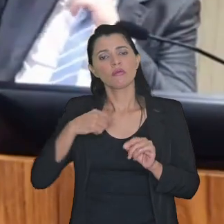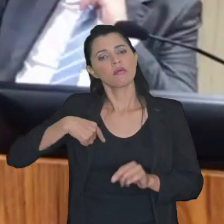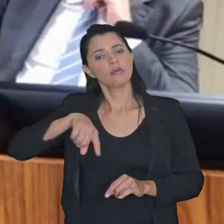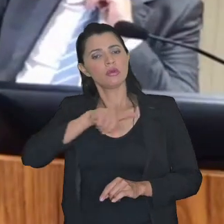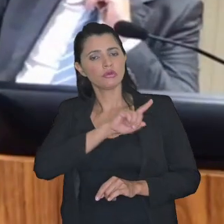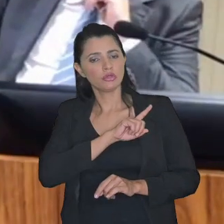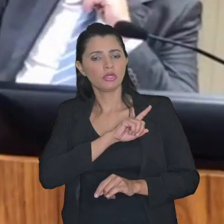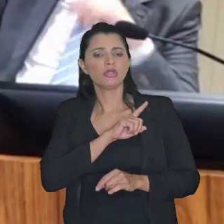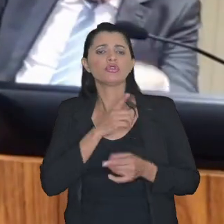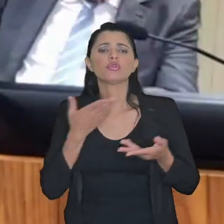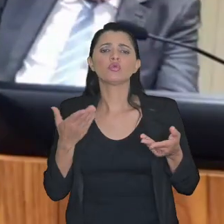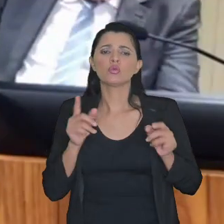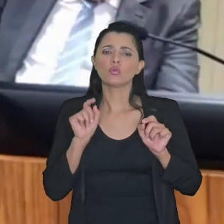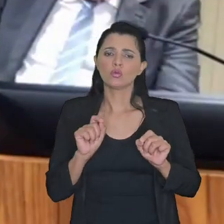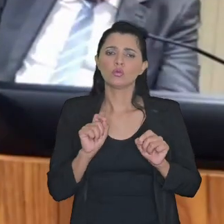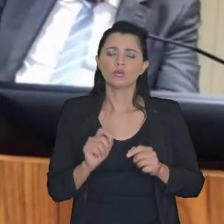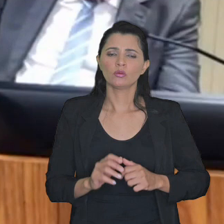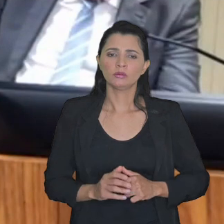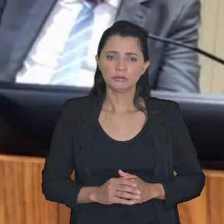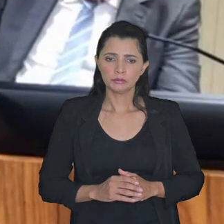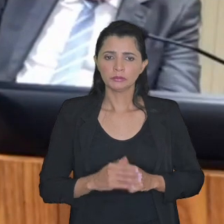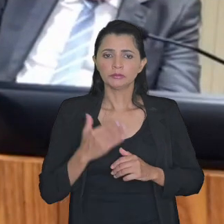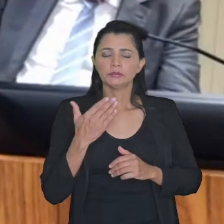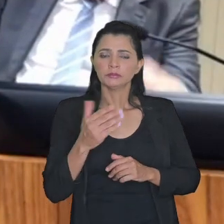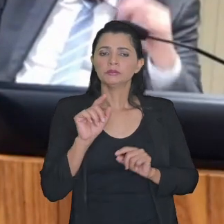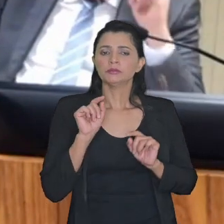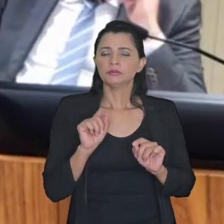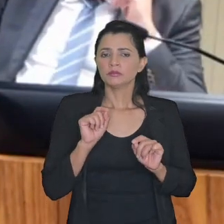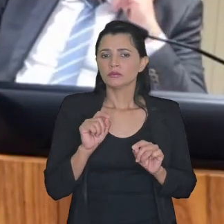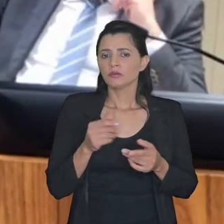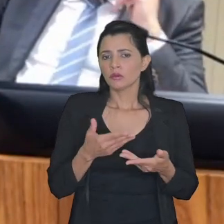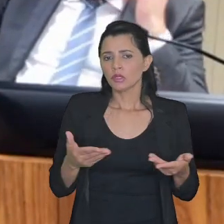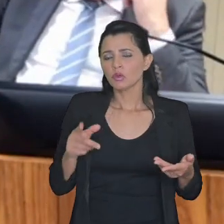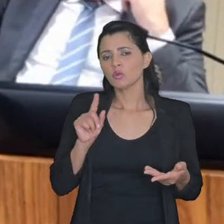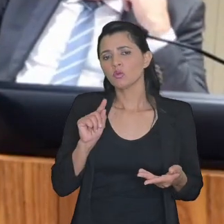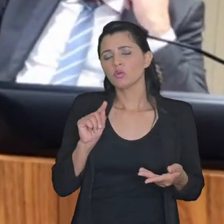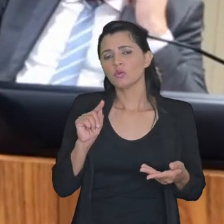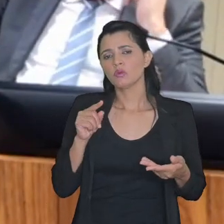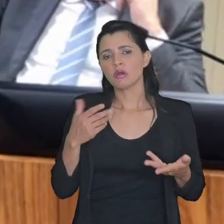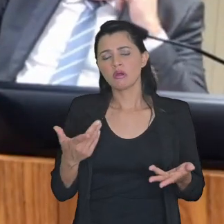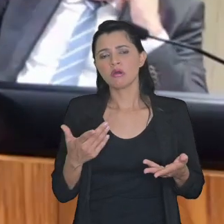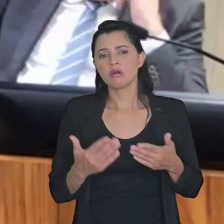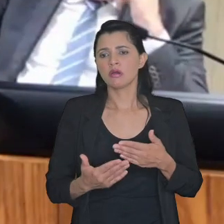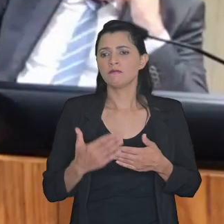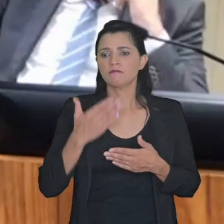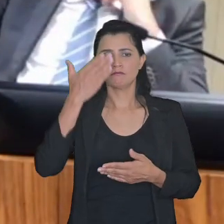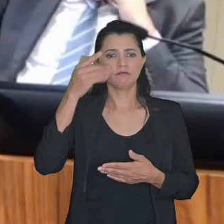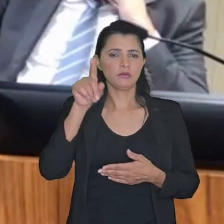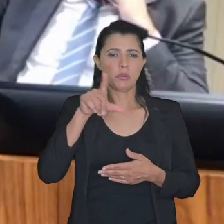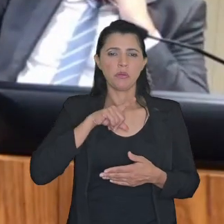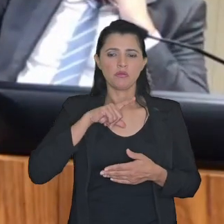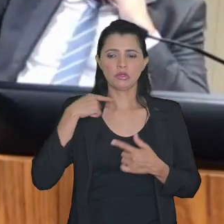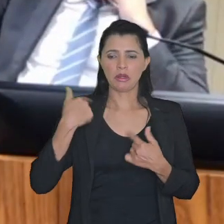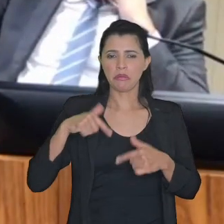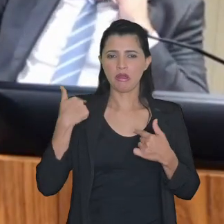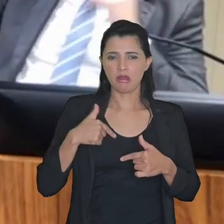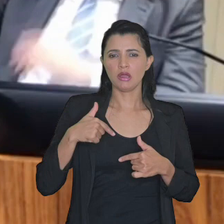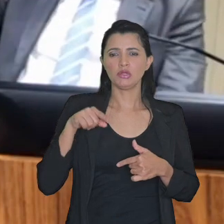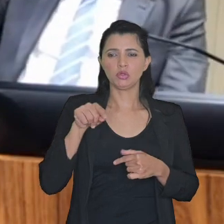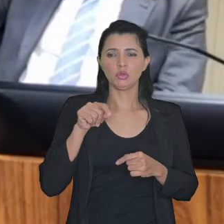nós estamos diante de uma figura de uma atividade